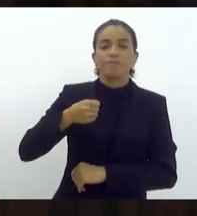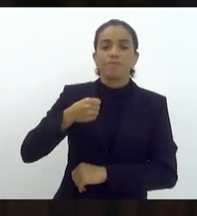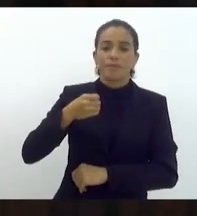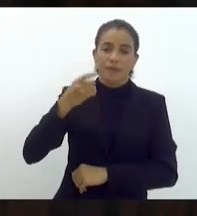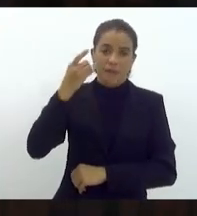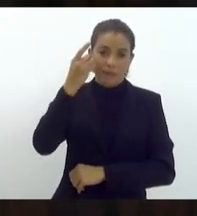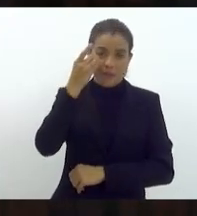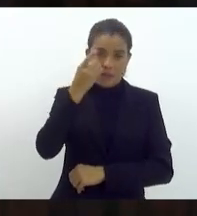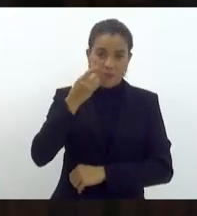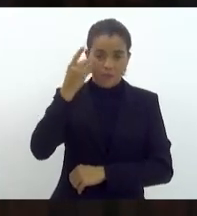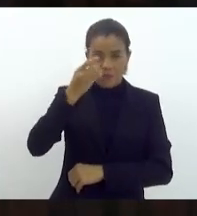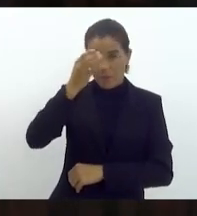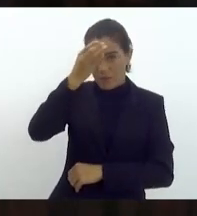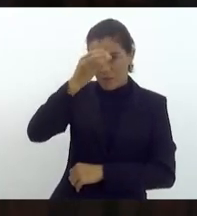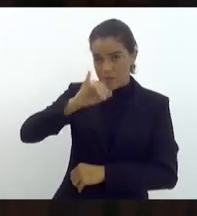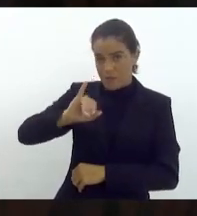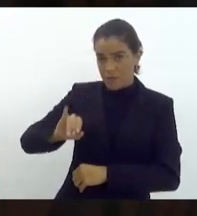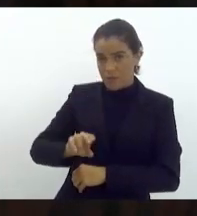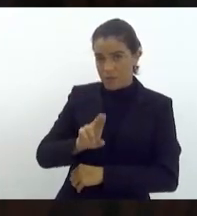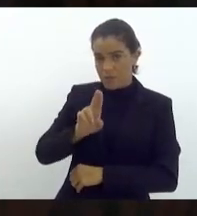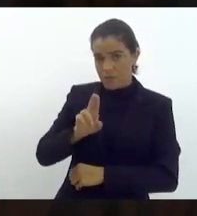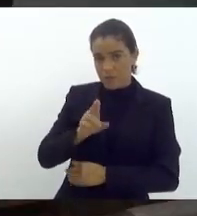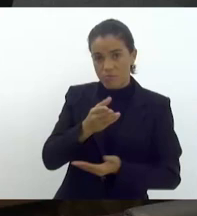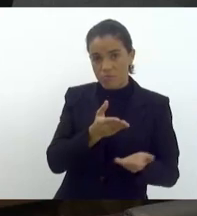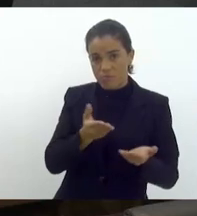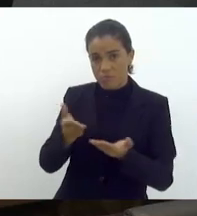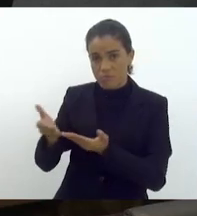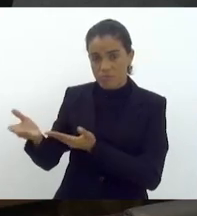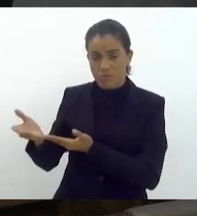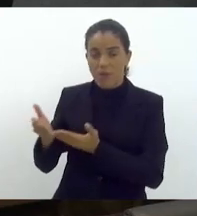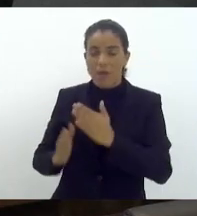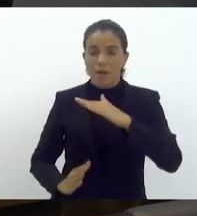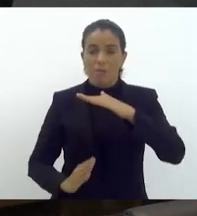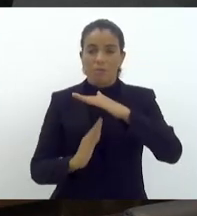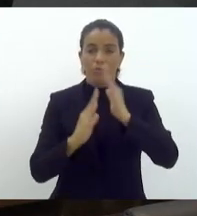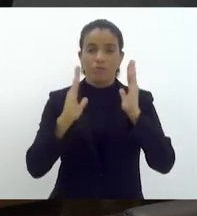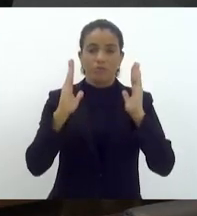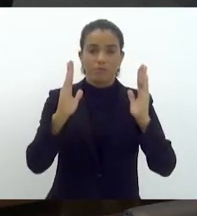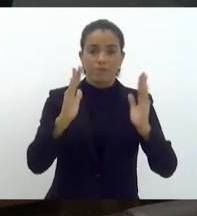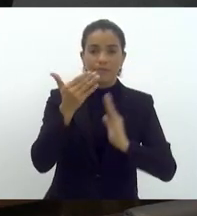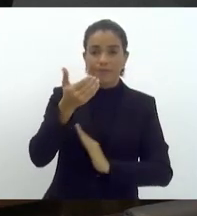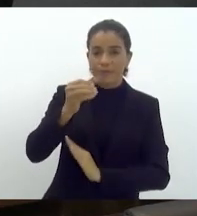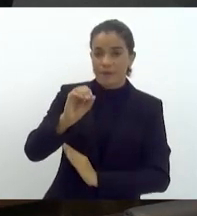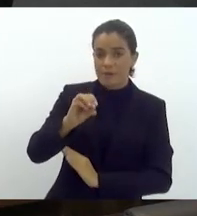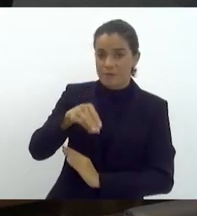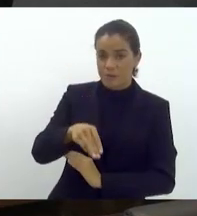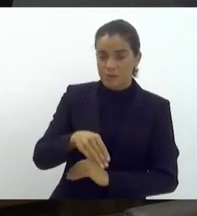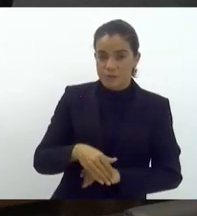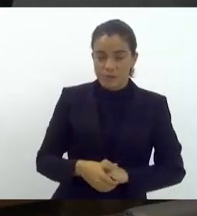deputada Tia Ju. Vossa Excelência dispõe de 10 minutos.